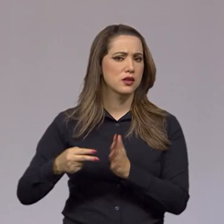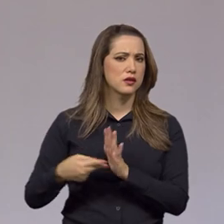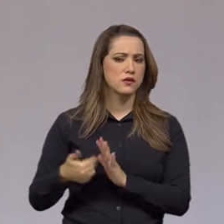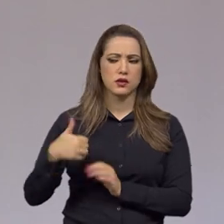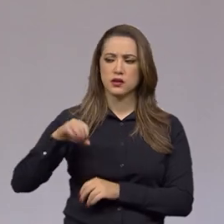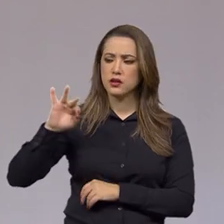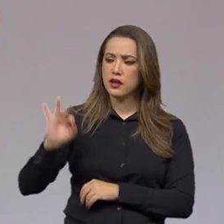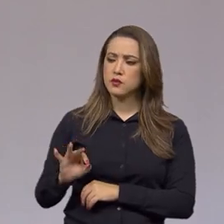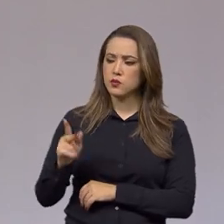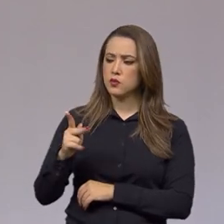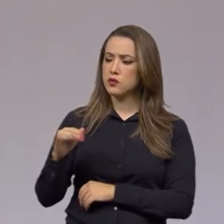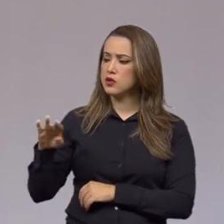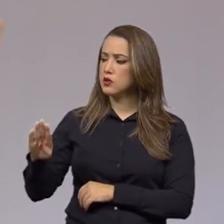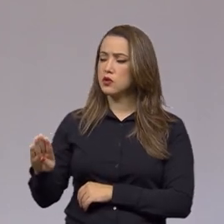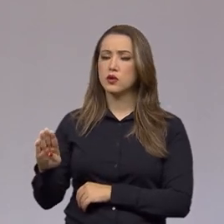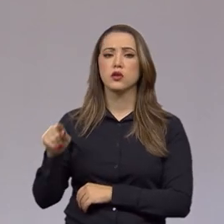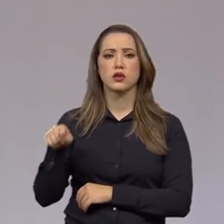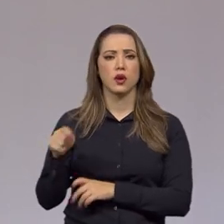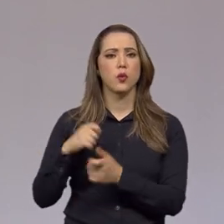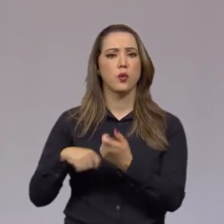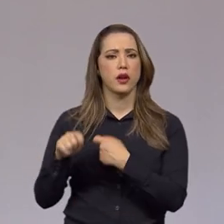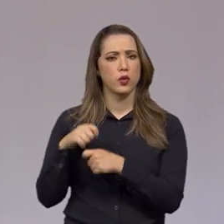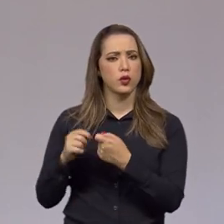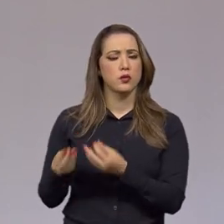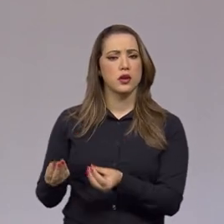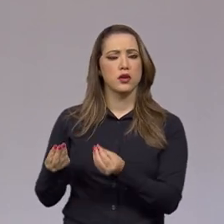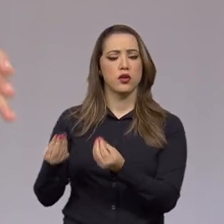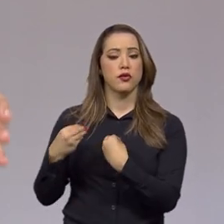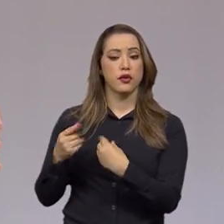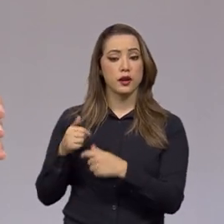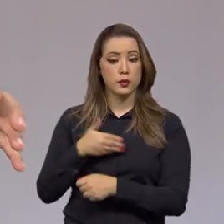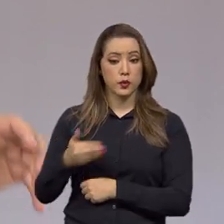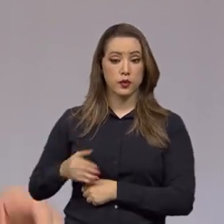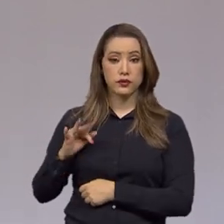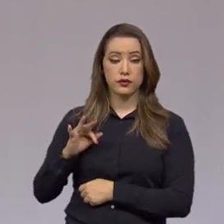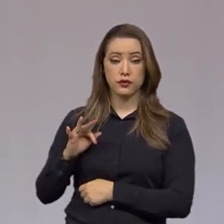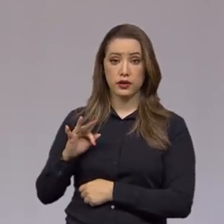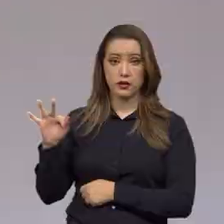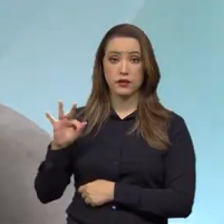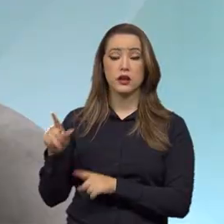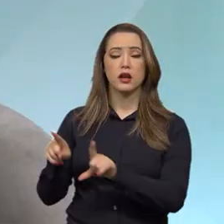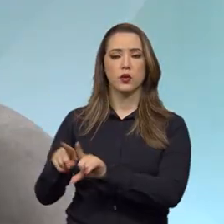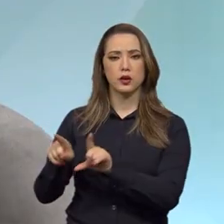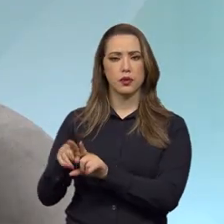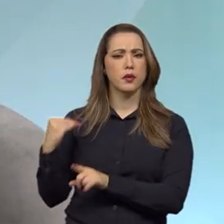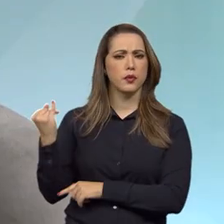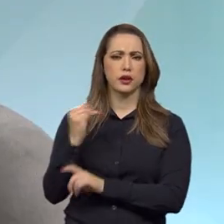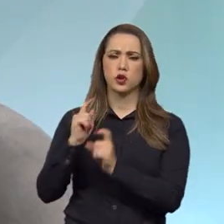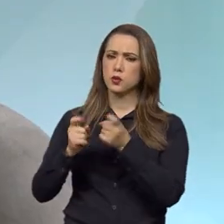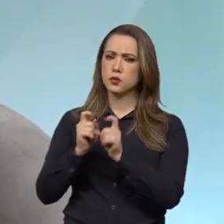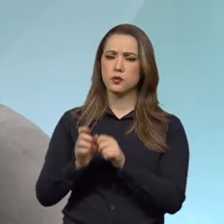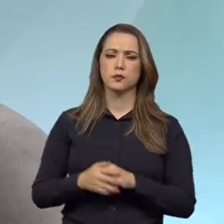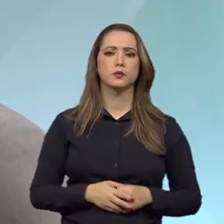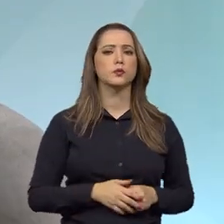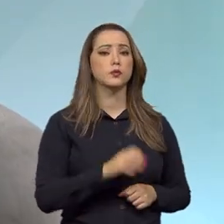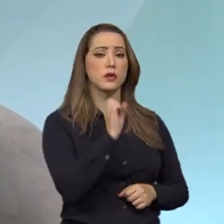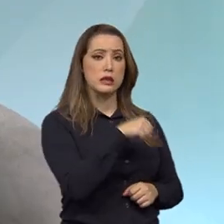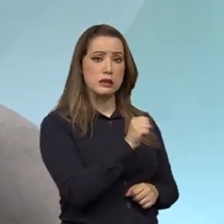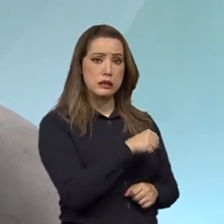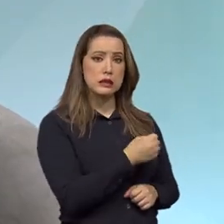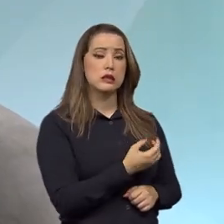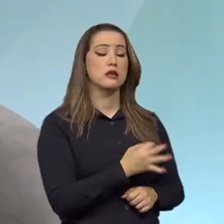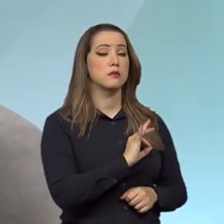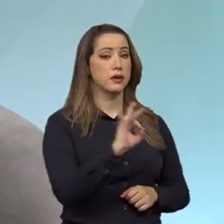% do PIB. Quer dizer, o impacto econômico também é importante para a gestão da administração pública. Fundamental, né? Sempre a história da advocacia